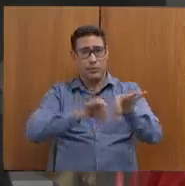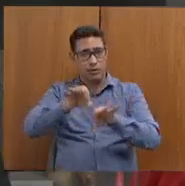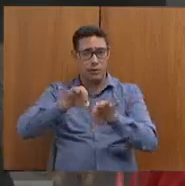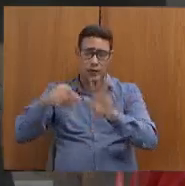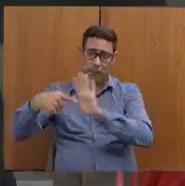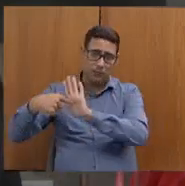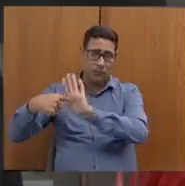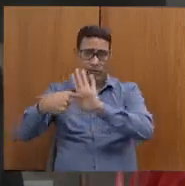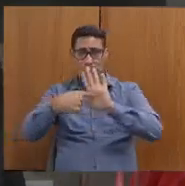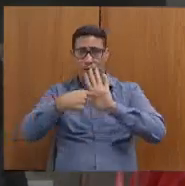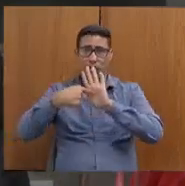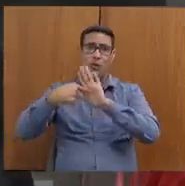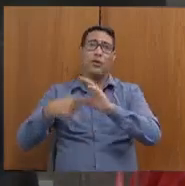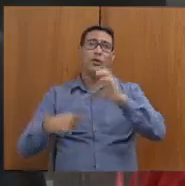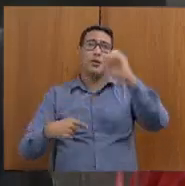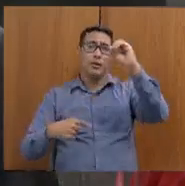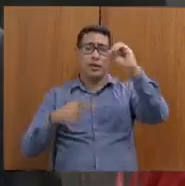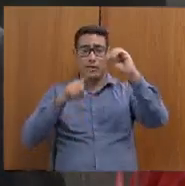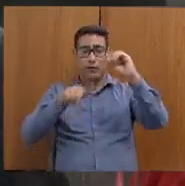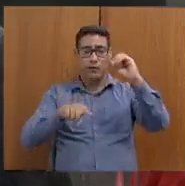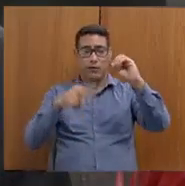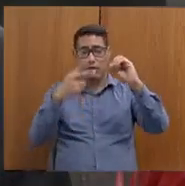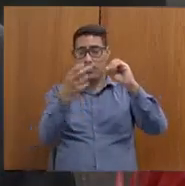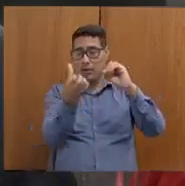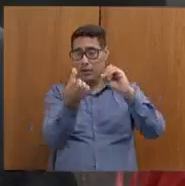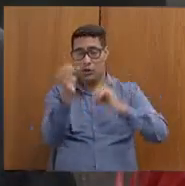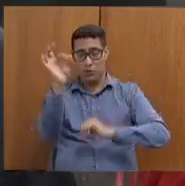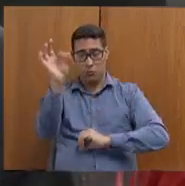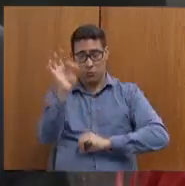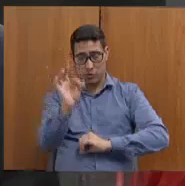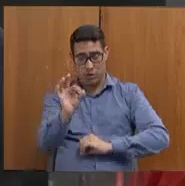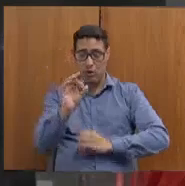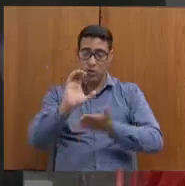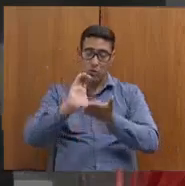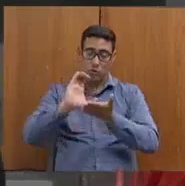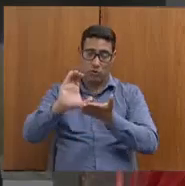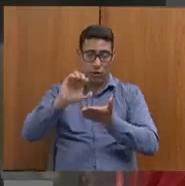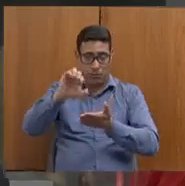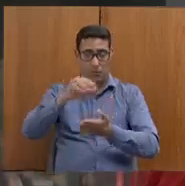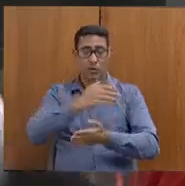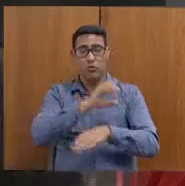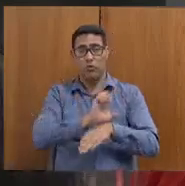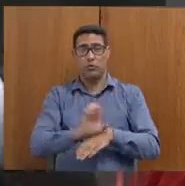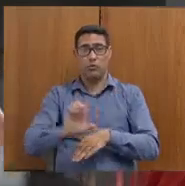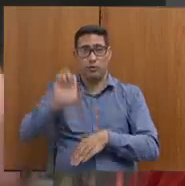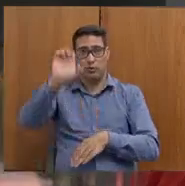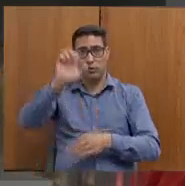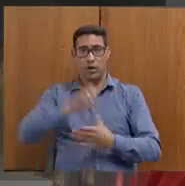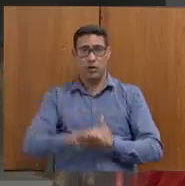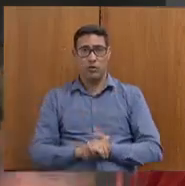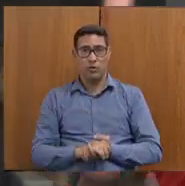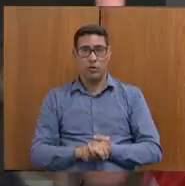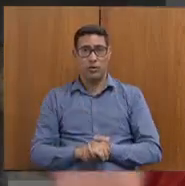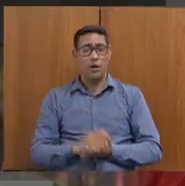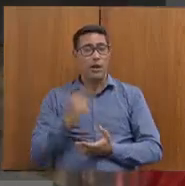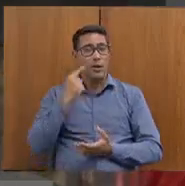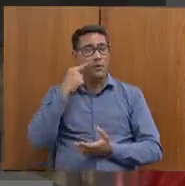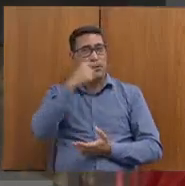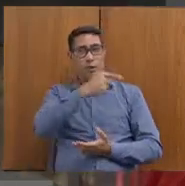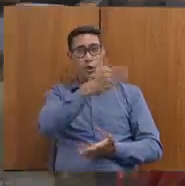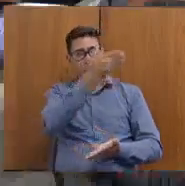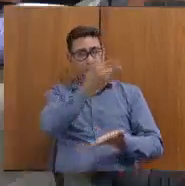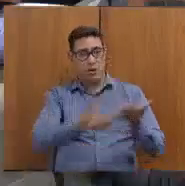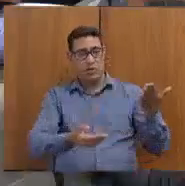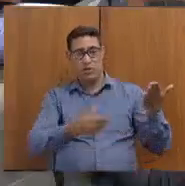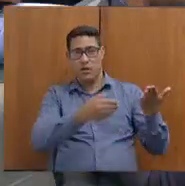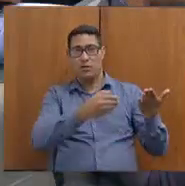para fazer, com 0,26% do orçamento do Estado, que eu achava que só perdia para a cultura, Figueiro, ou igual lá em Juiz